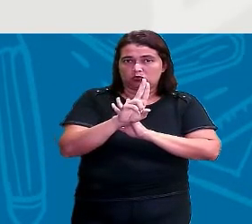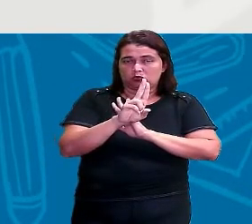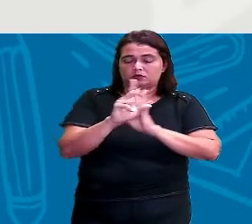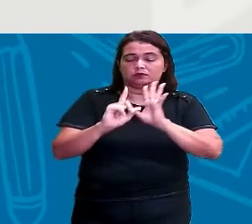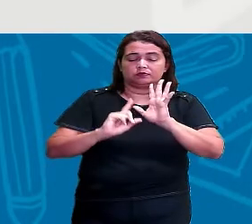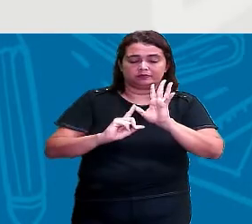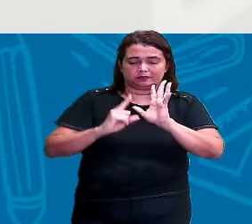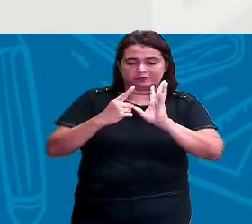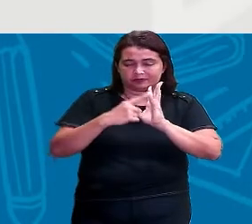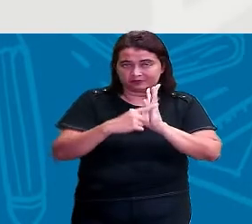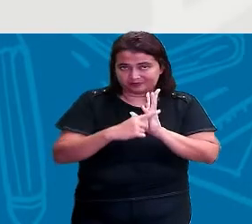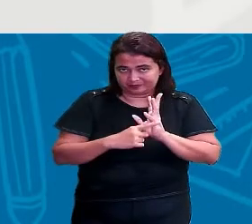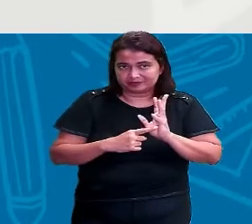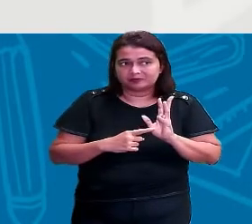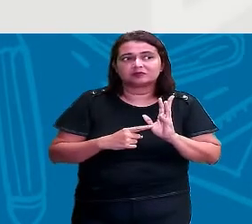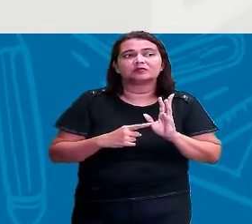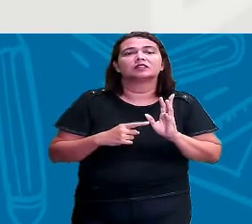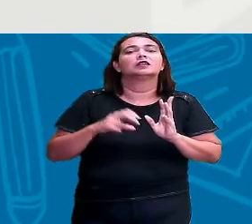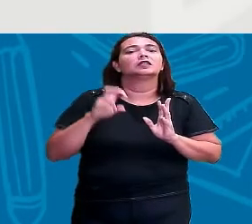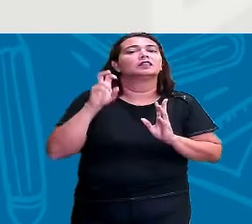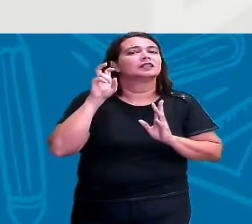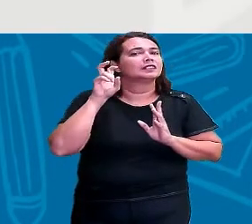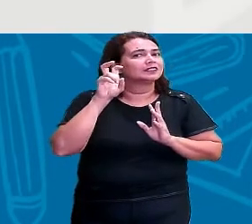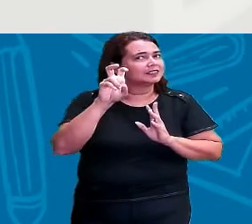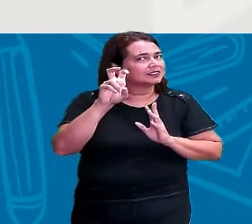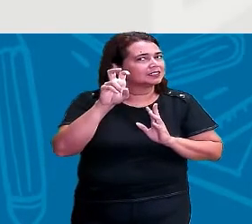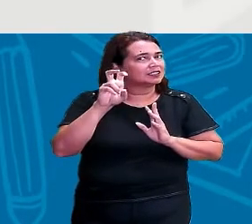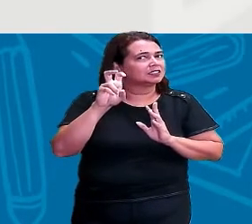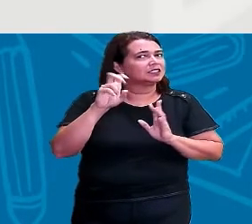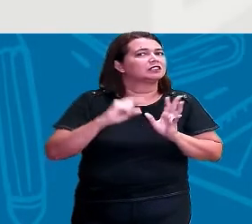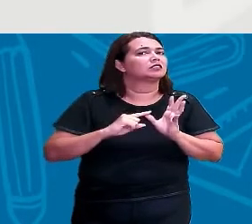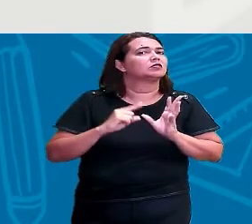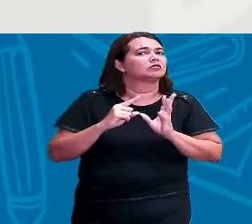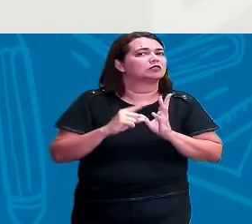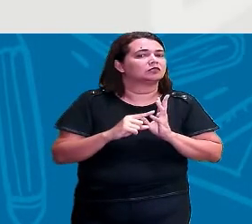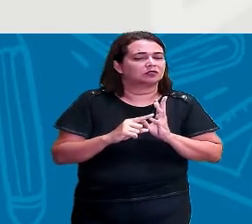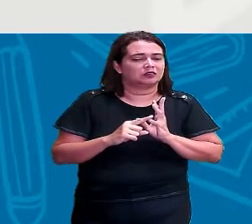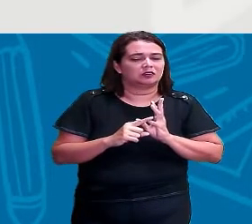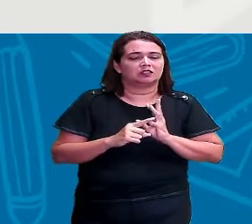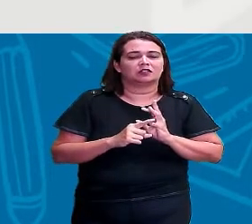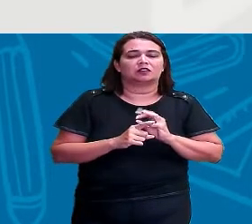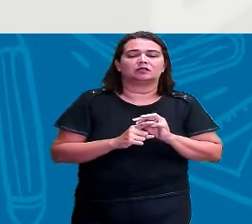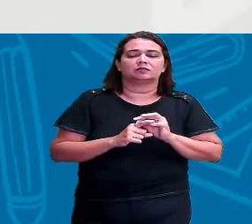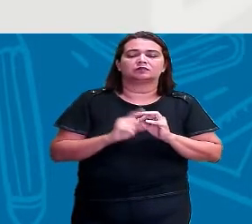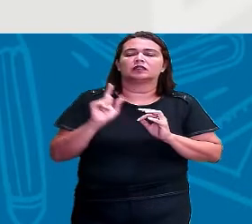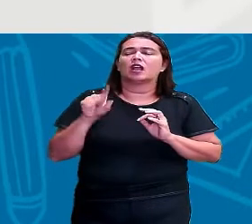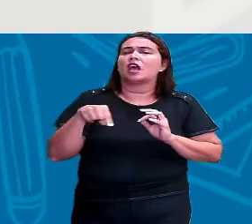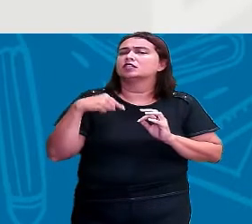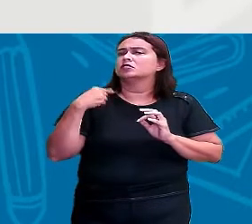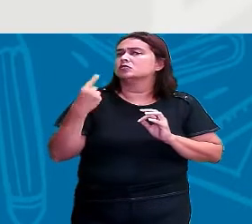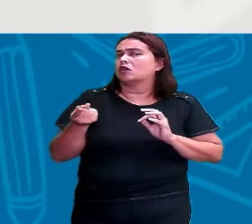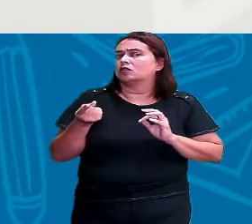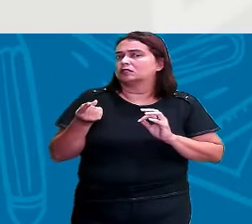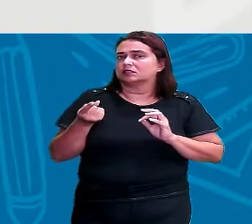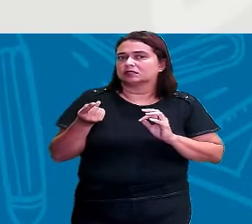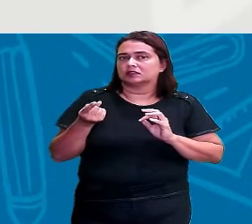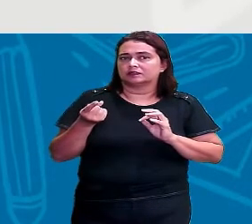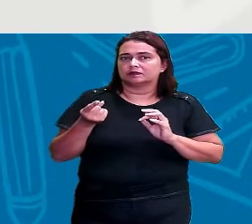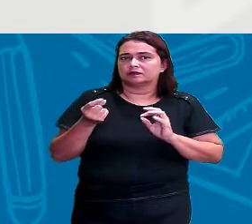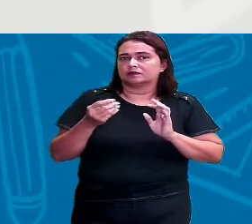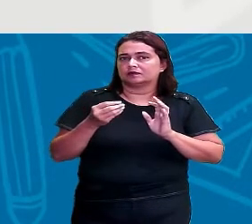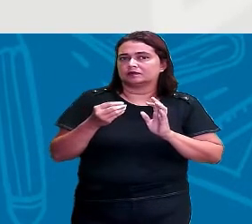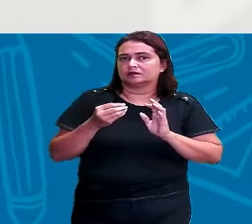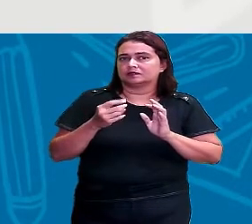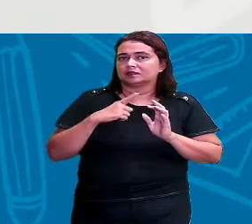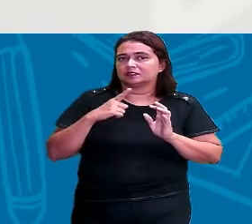U, tá? Eu tenho cinco vogais, tá? E as outras letras, professora, o que é?